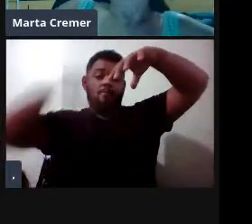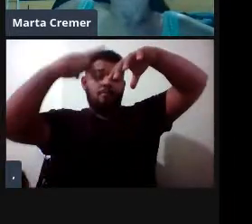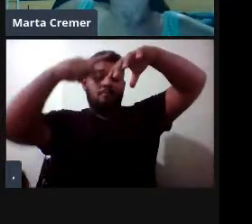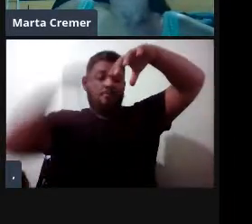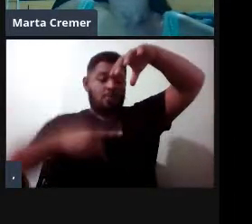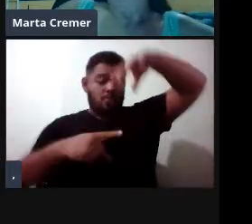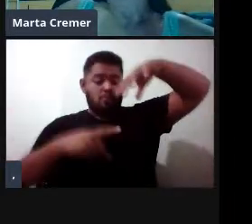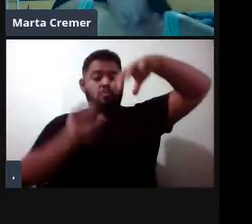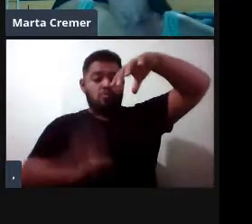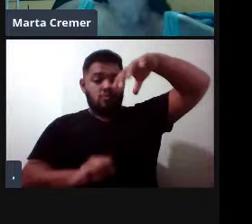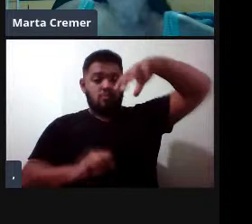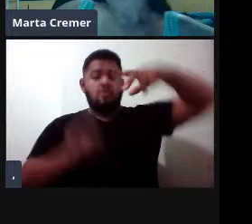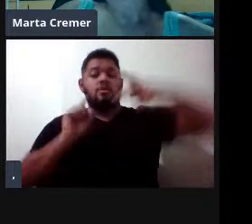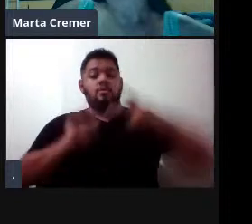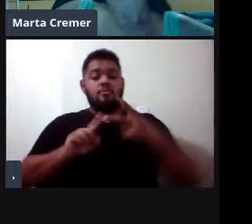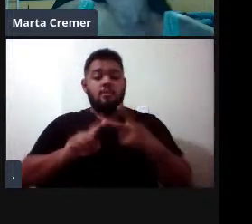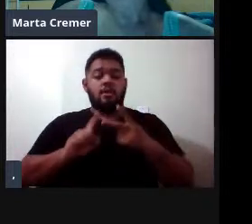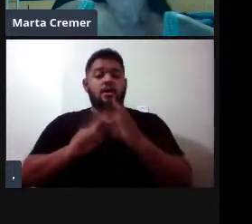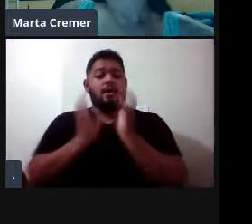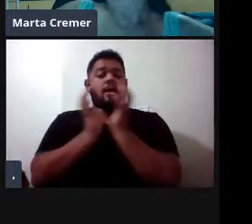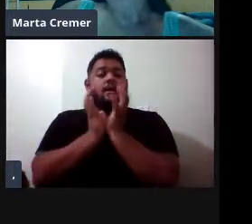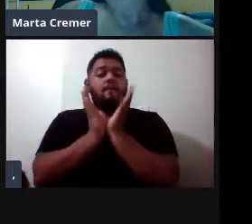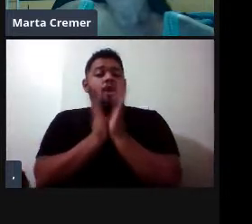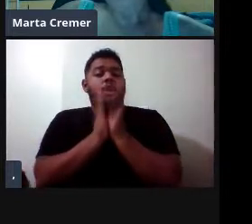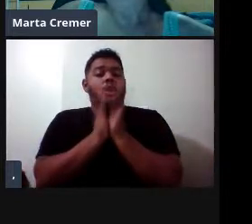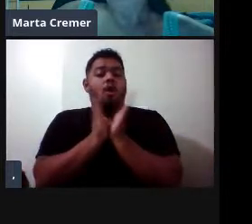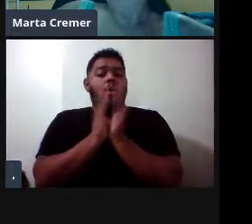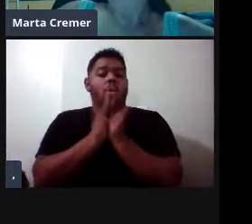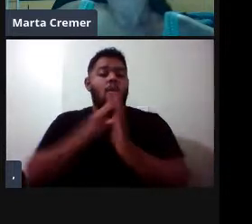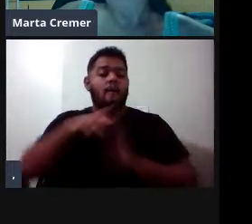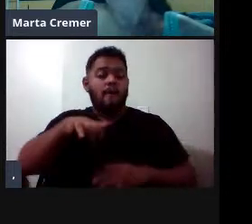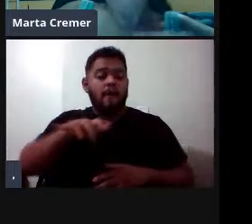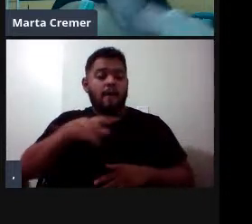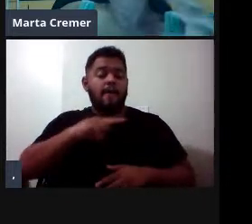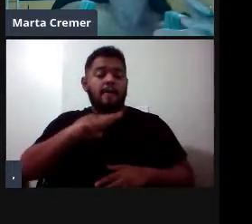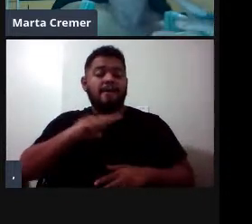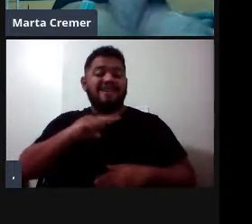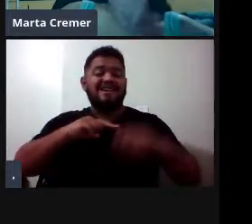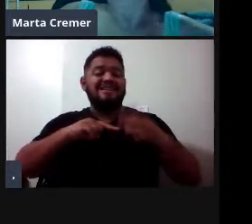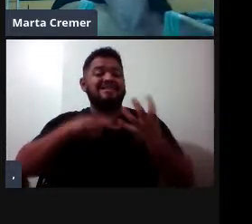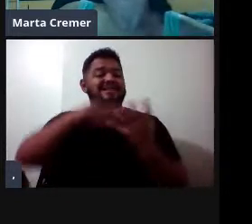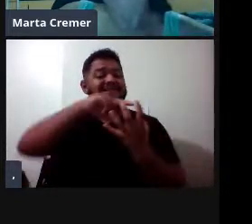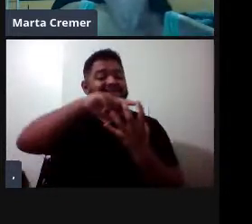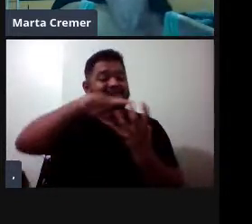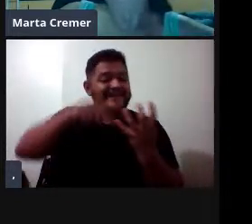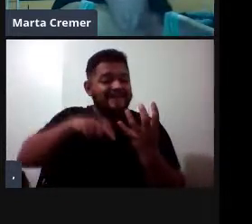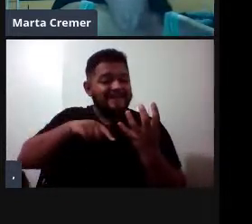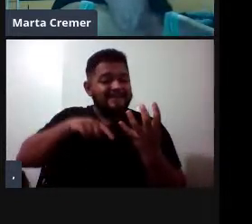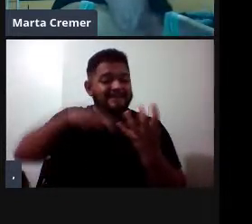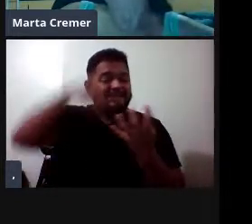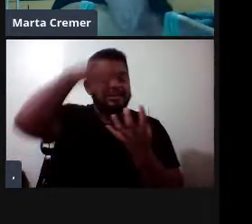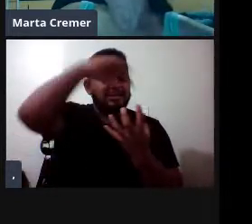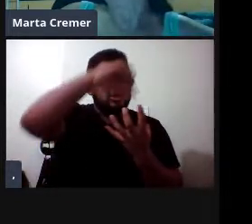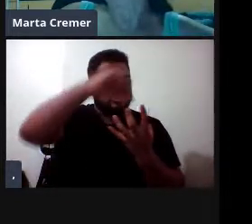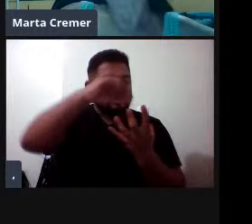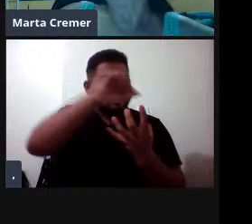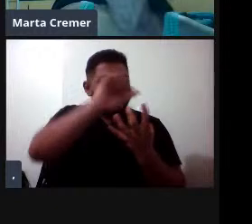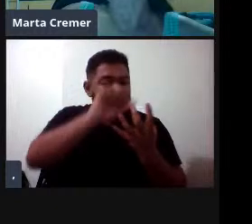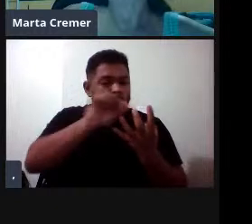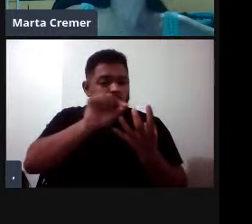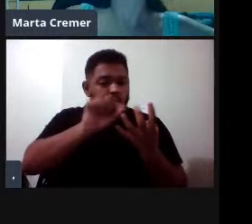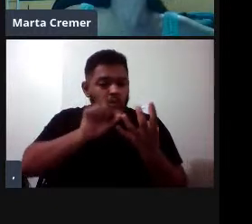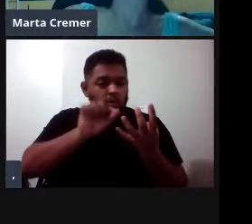as focas caranguejeiras, elas têm essa dentição tricúspide, assim, na verdade, é mais do que tricúspide, né, é uma dentição que forma